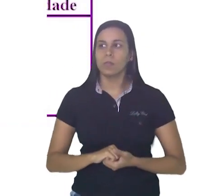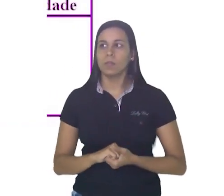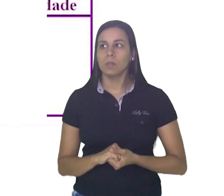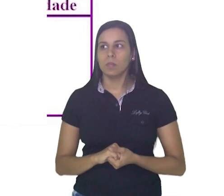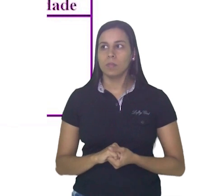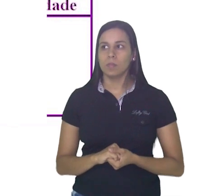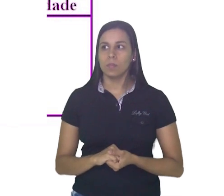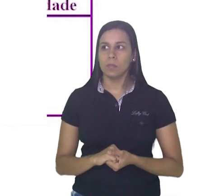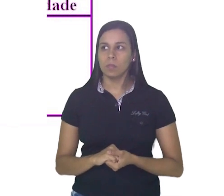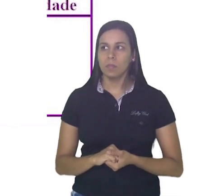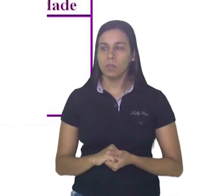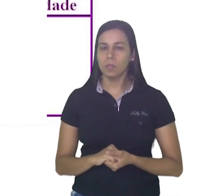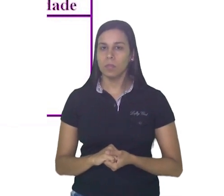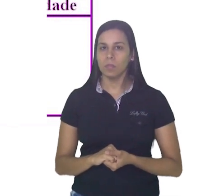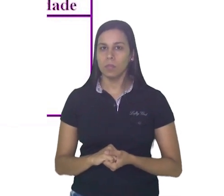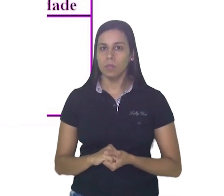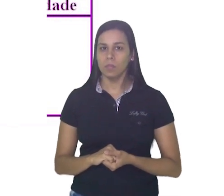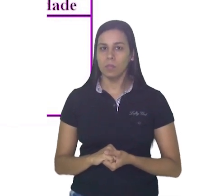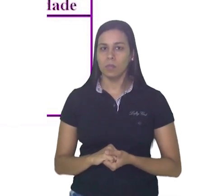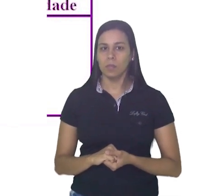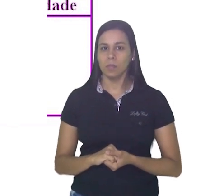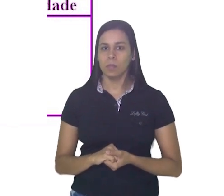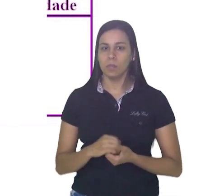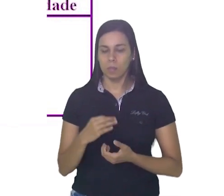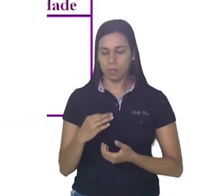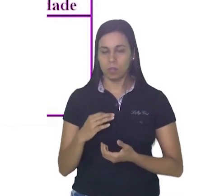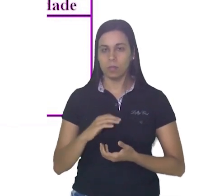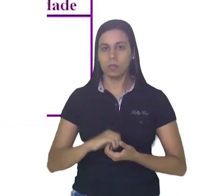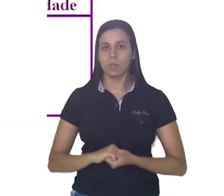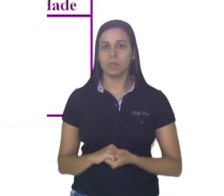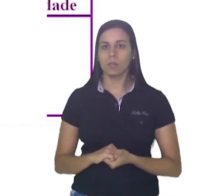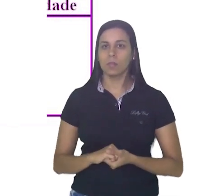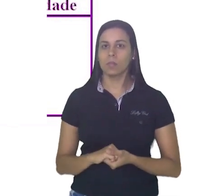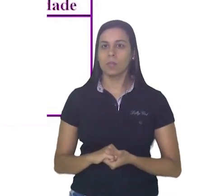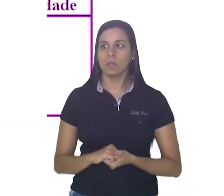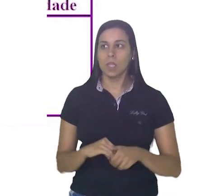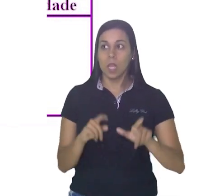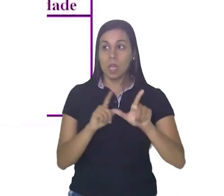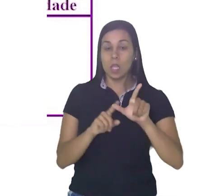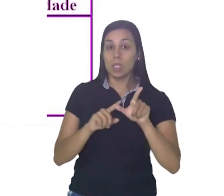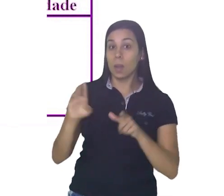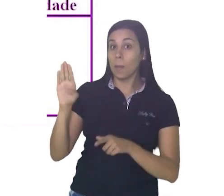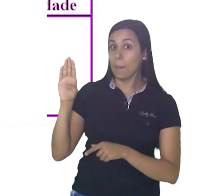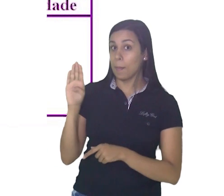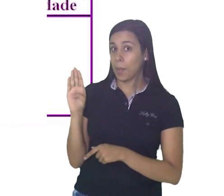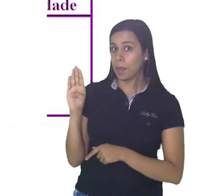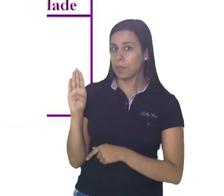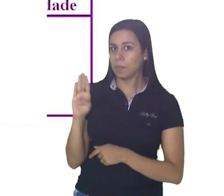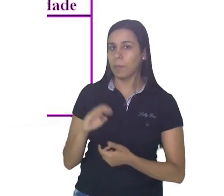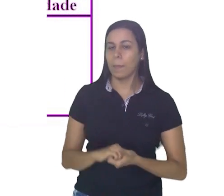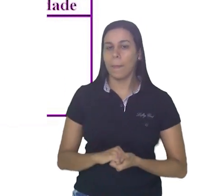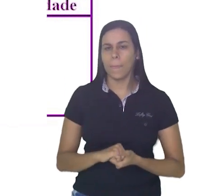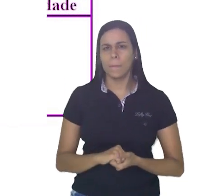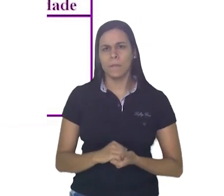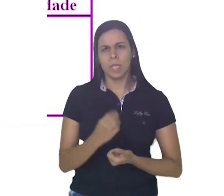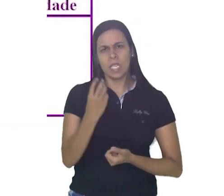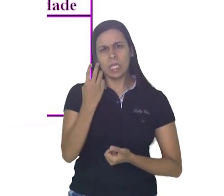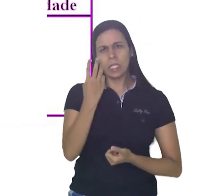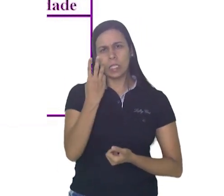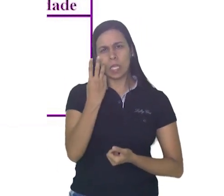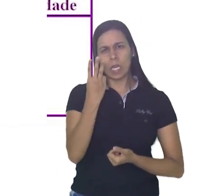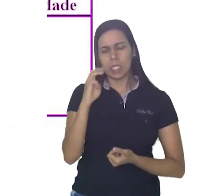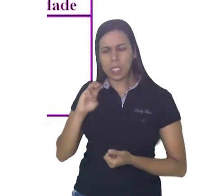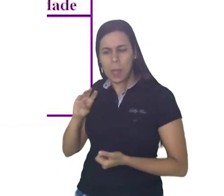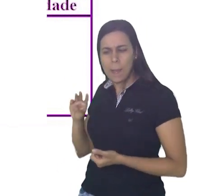2019. Tenho certeza que vocês acertaram. Letra B. Represente 3 milhões em